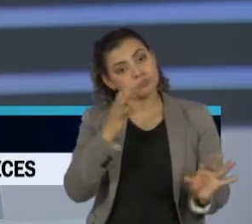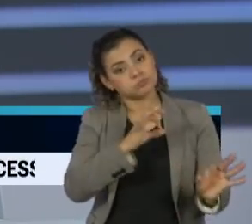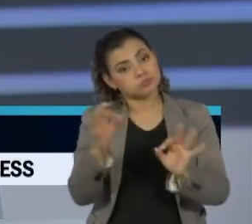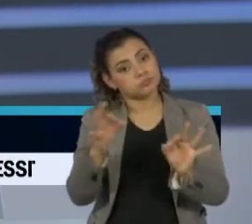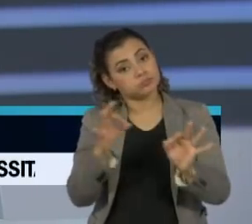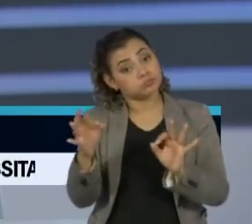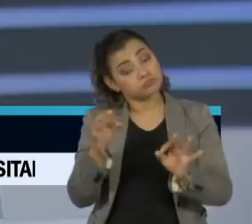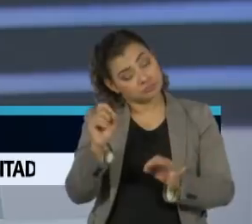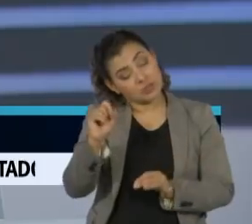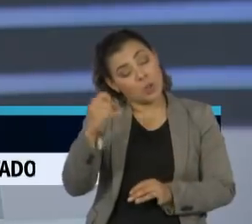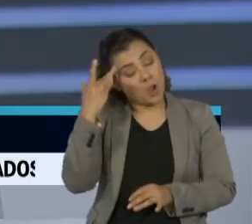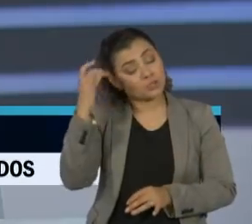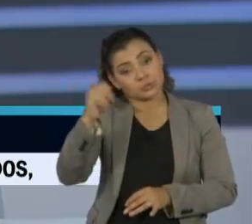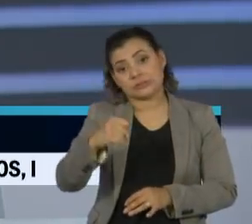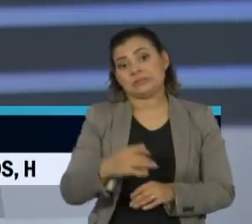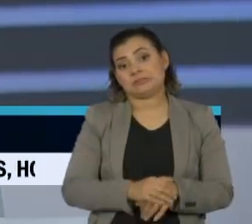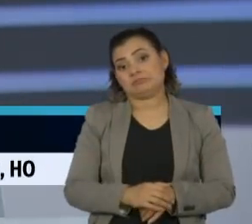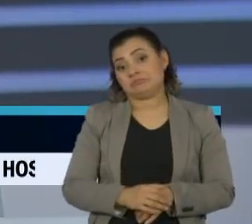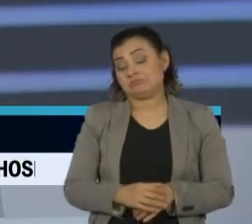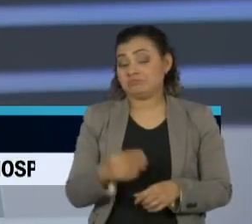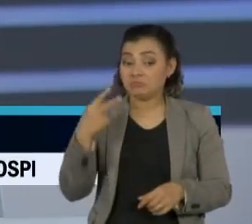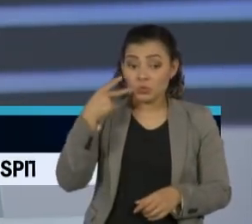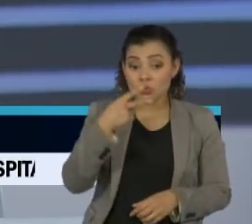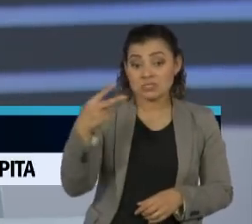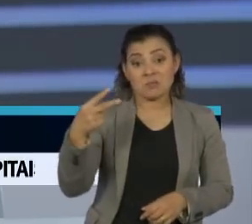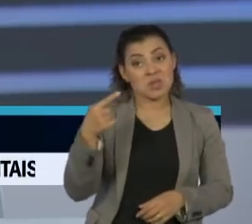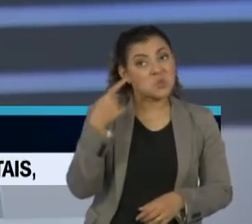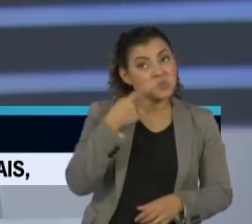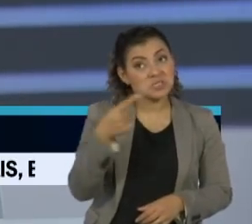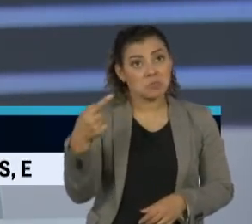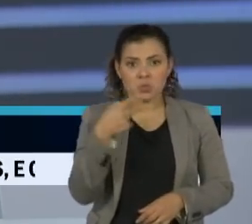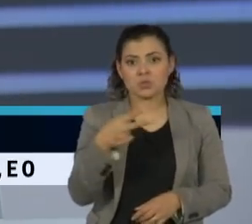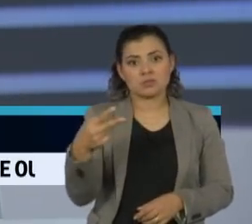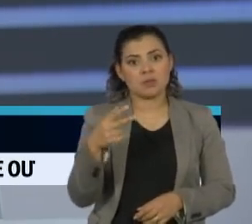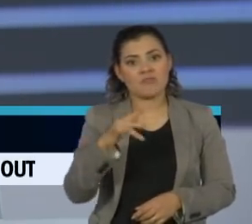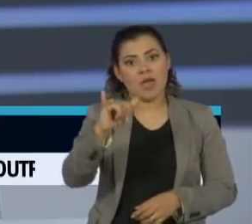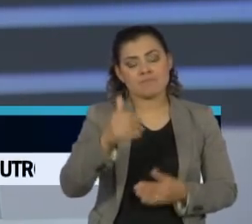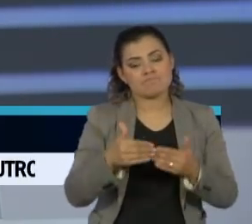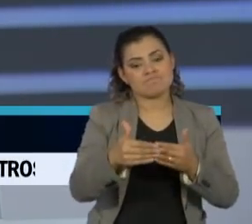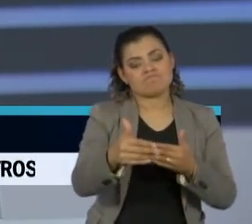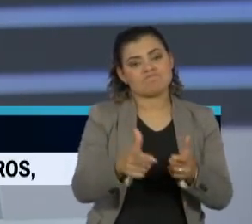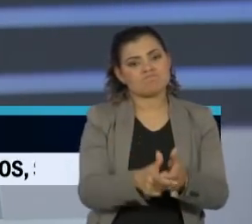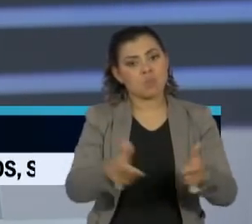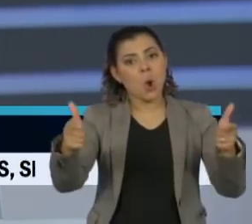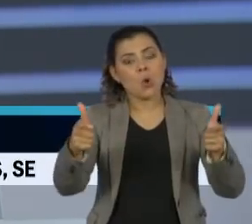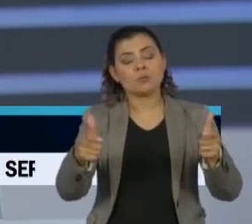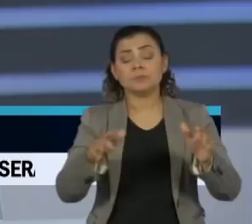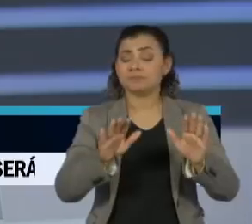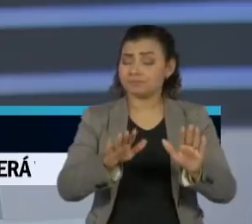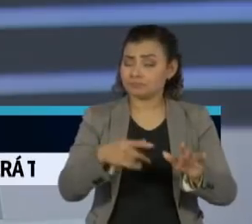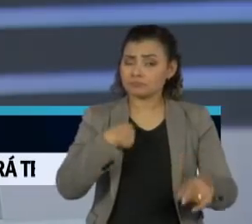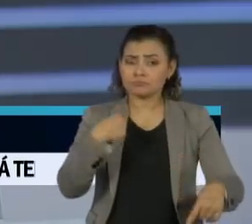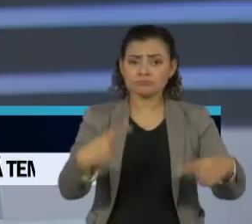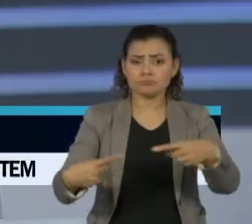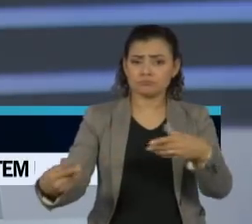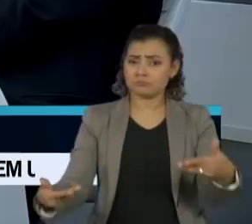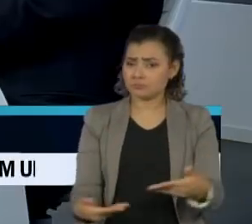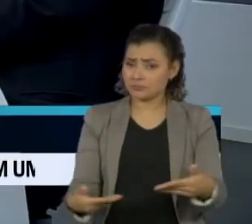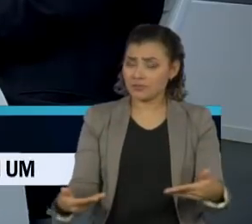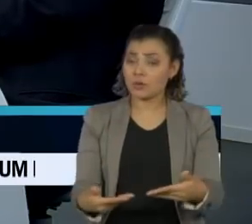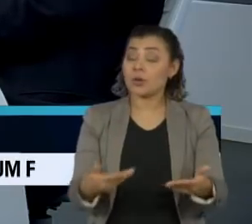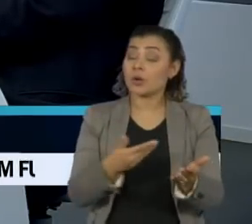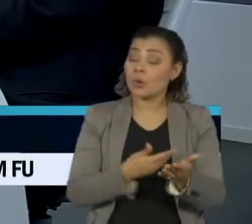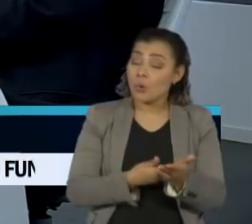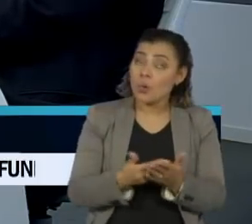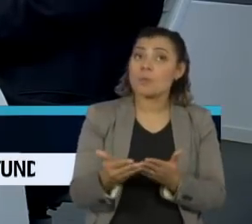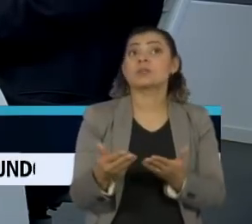ouvinte de fora. Mas o que está se discutindo, que agora começou a